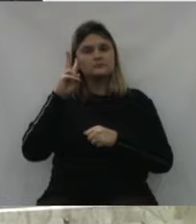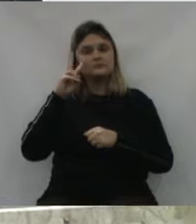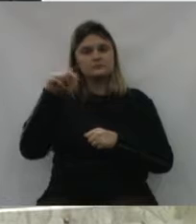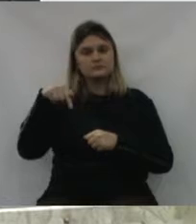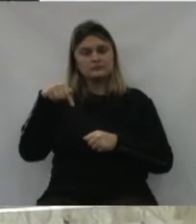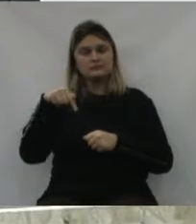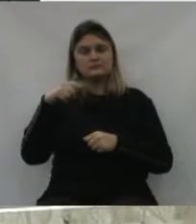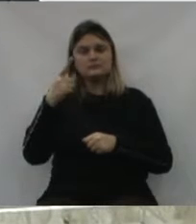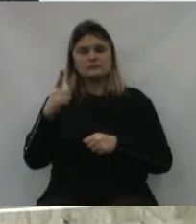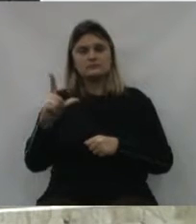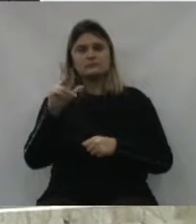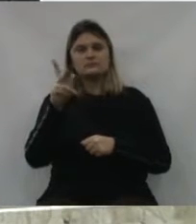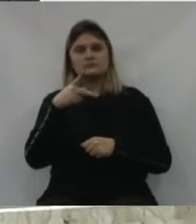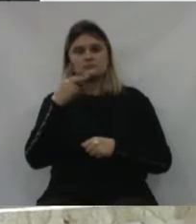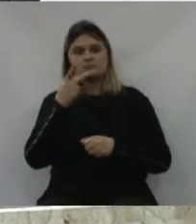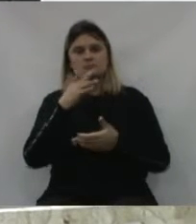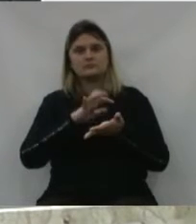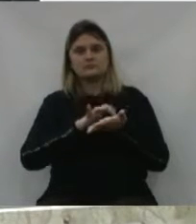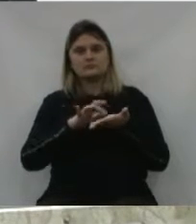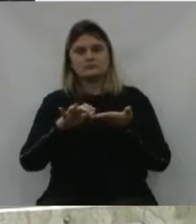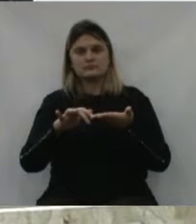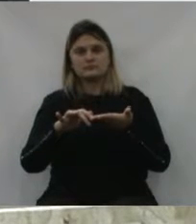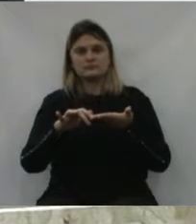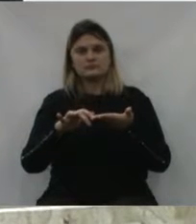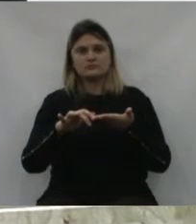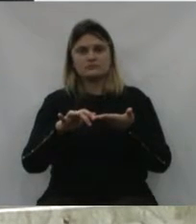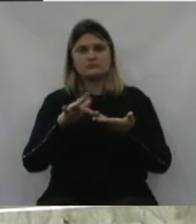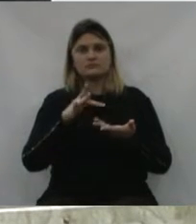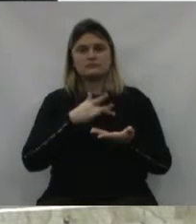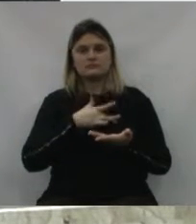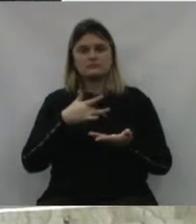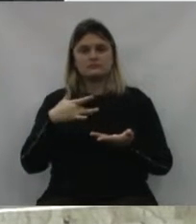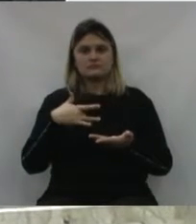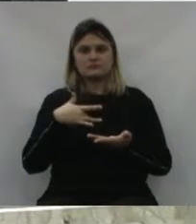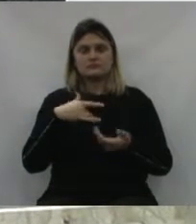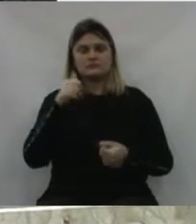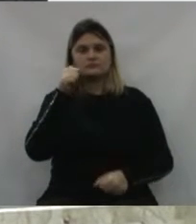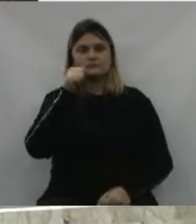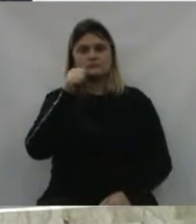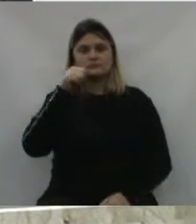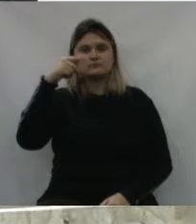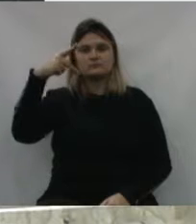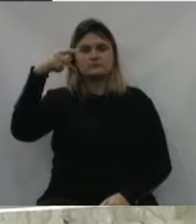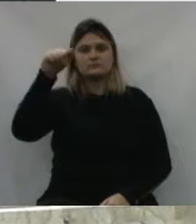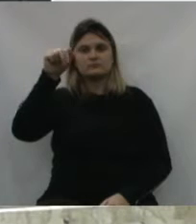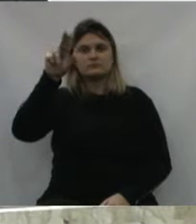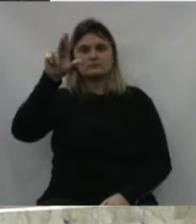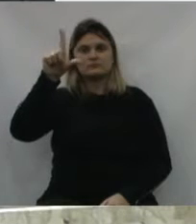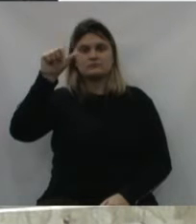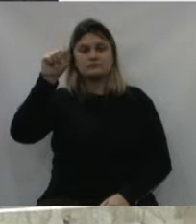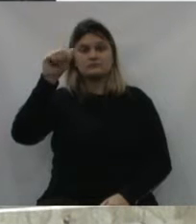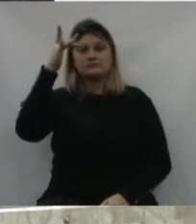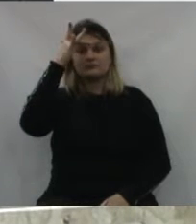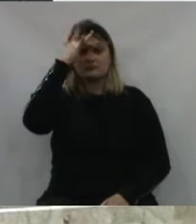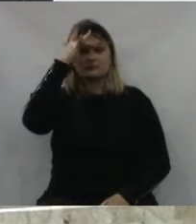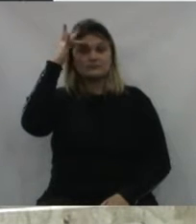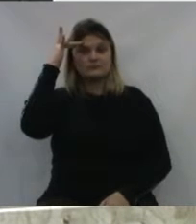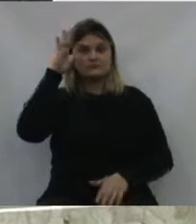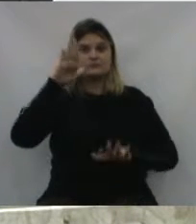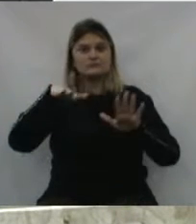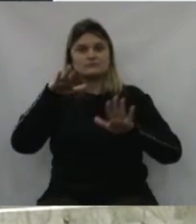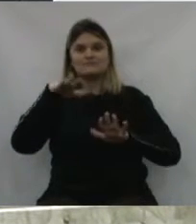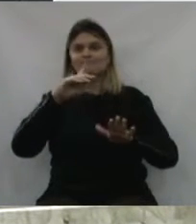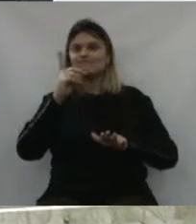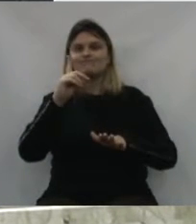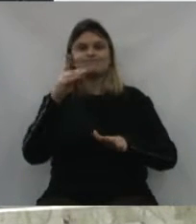E lembro aqui, mais uma vez, o foi falado pela secretária de Saúde, a Paula, que as